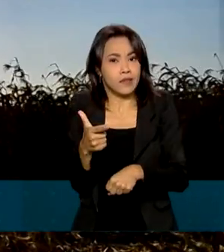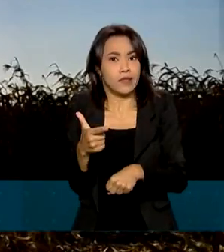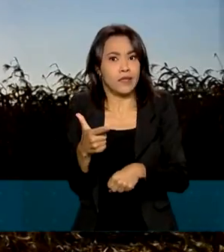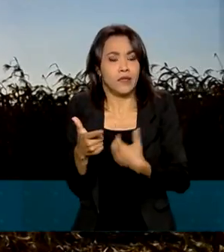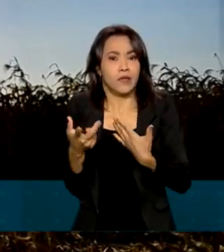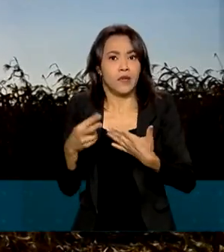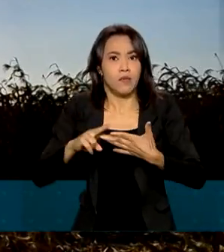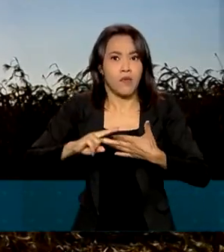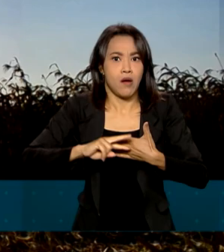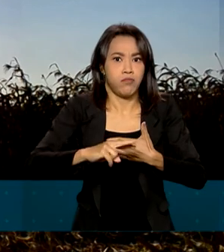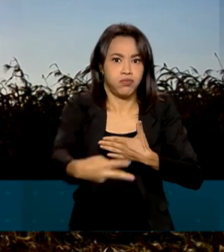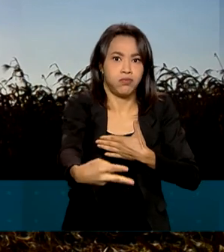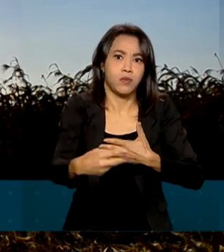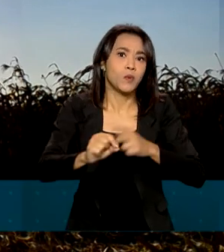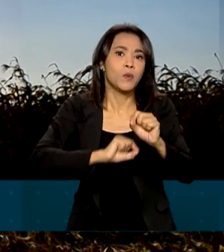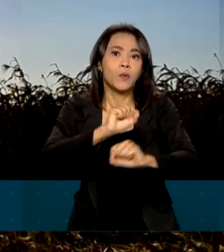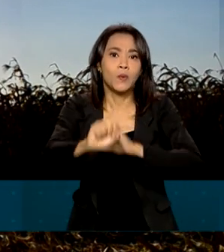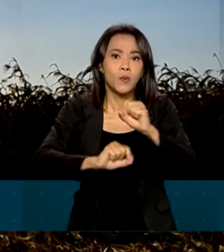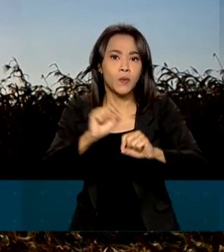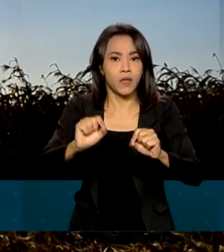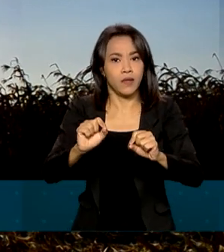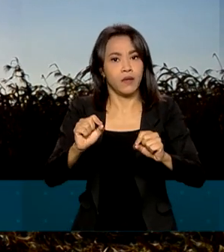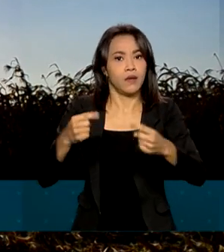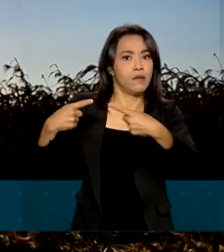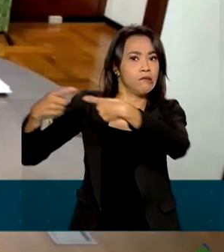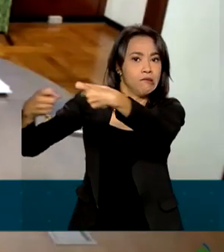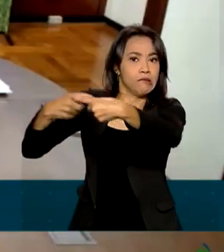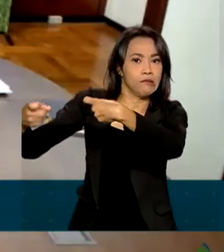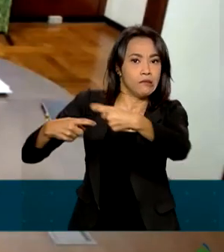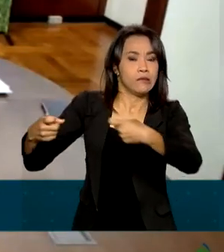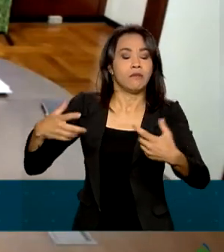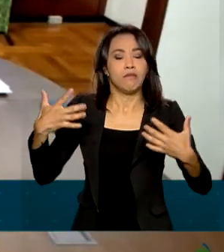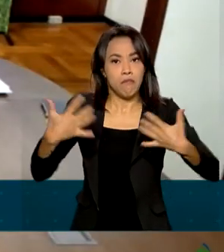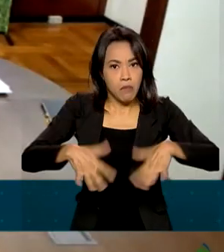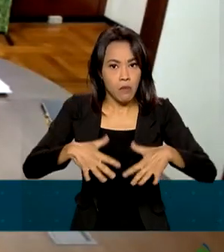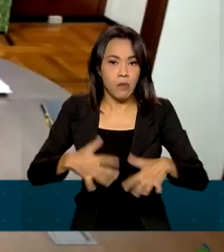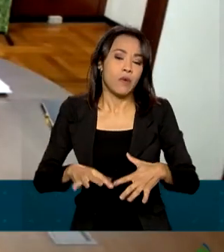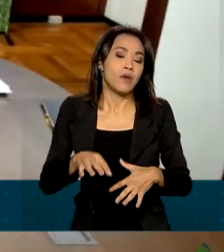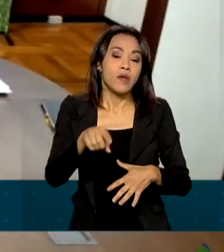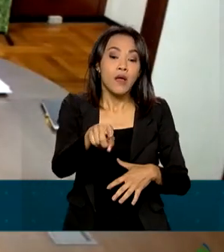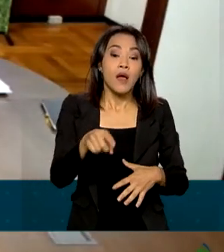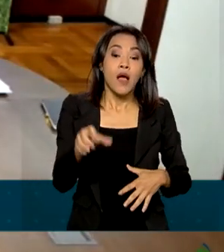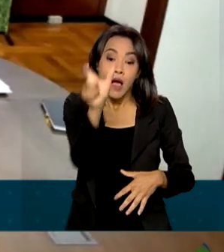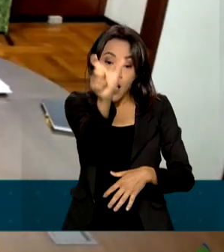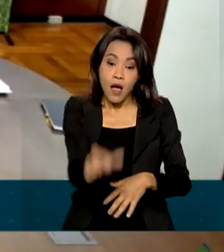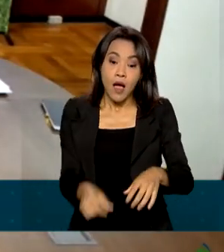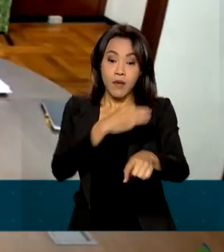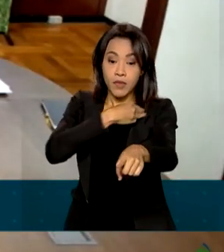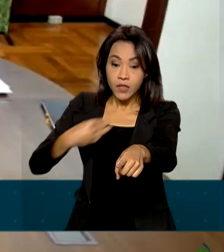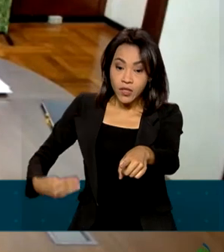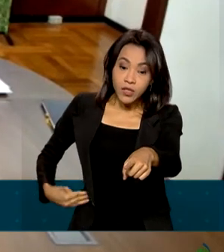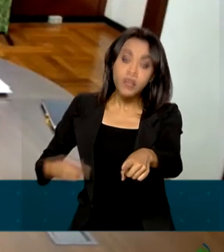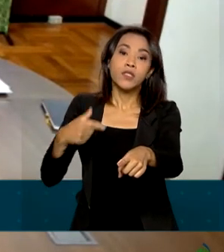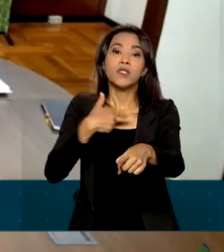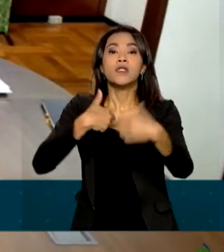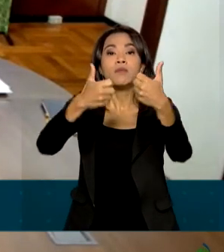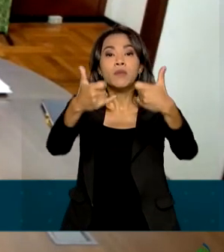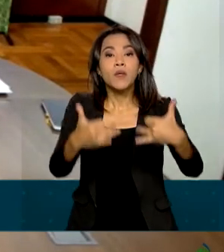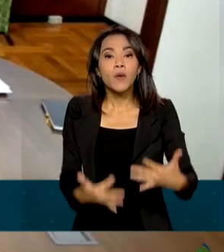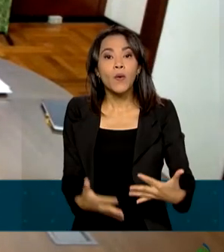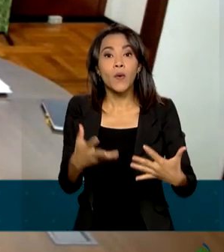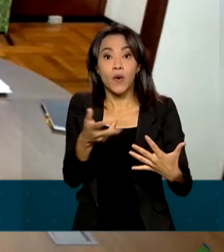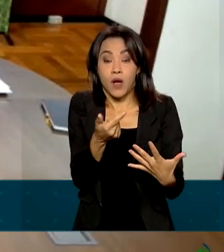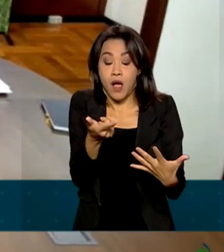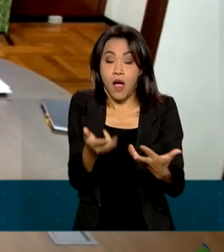pela disputa do outro lado do Atlântico. A ministra da Agricultura, Tereza Cristina, destacou o papel da nova